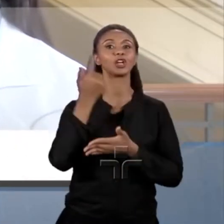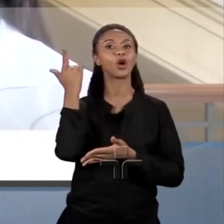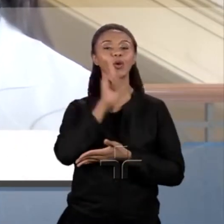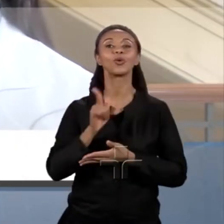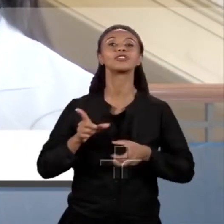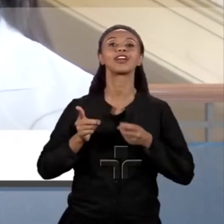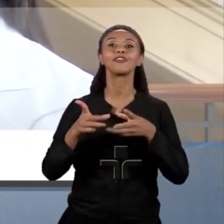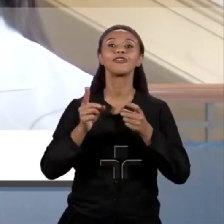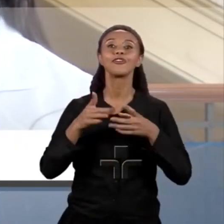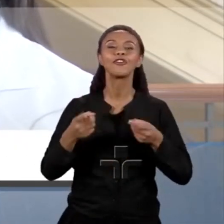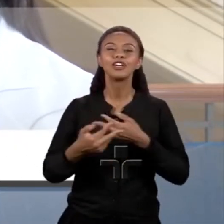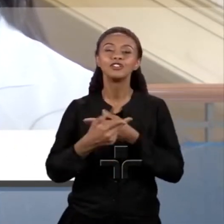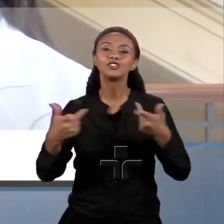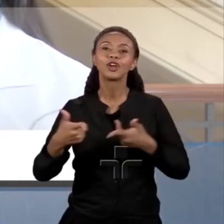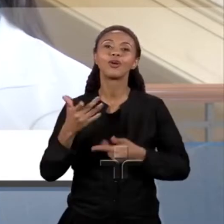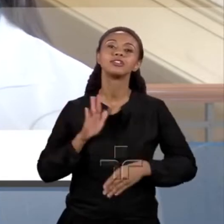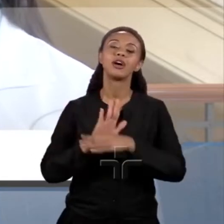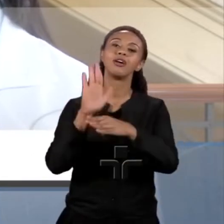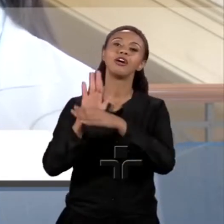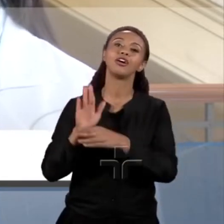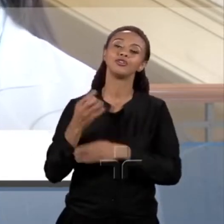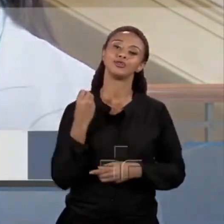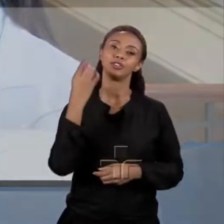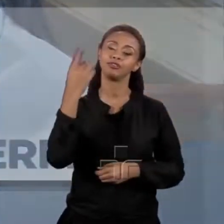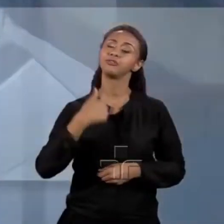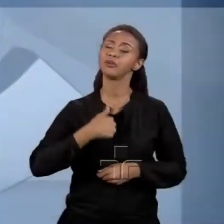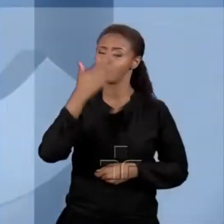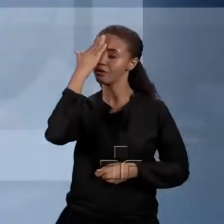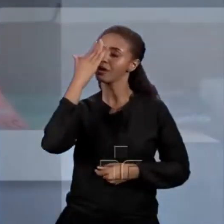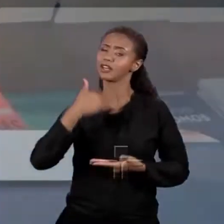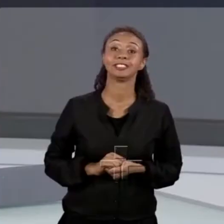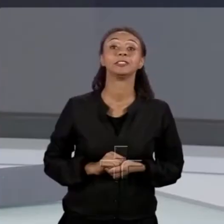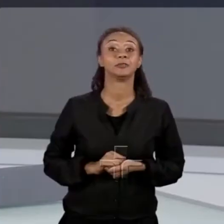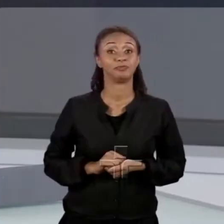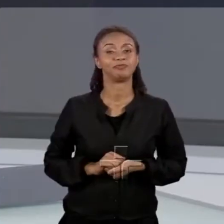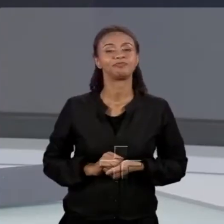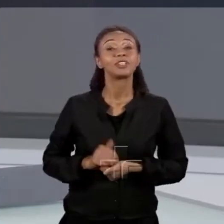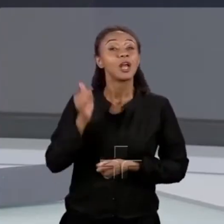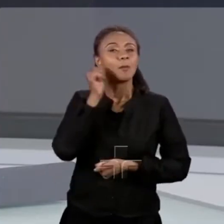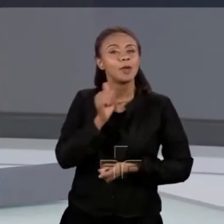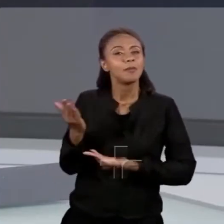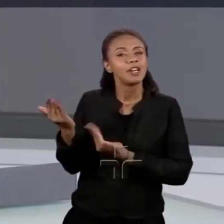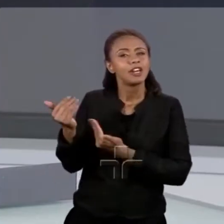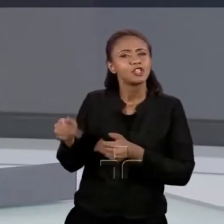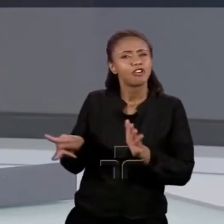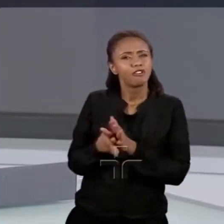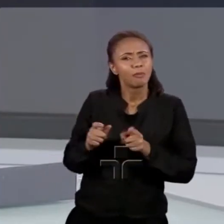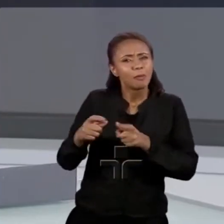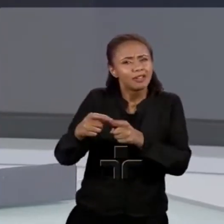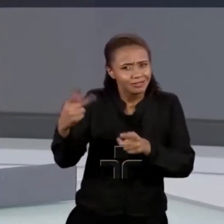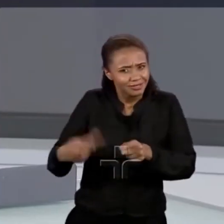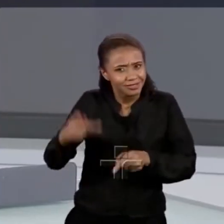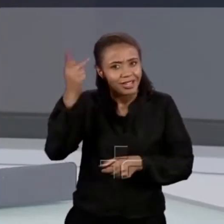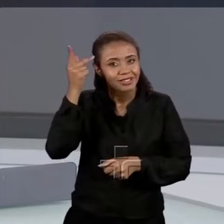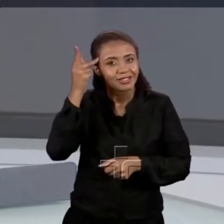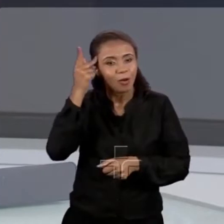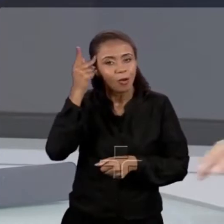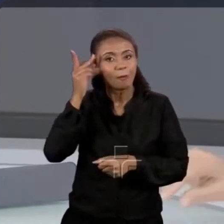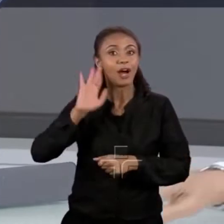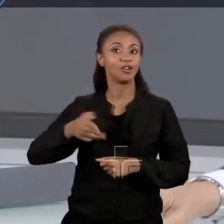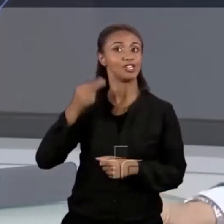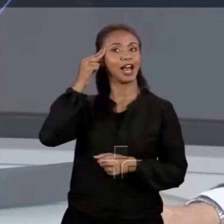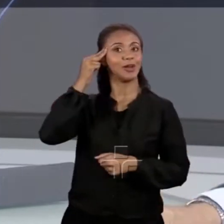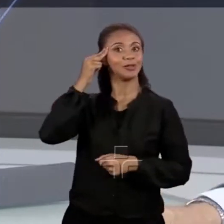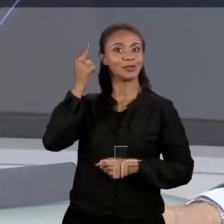que com a formação que eu tenho aqui, eu vou conseguir dar o meu melhor. A jovem da periferia de São Paulo, depois de realizar o